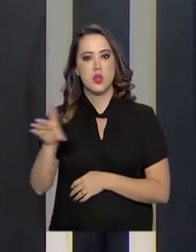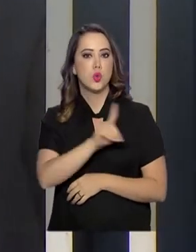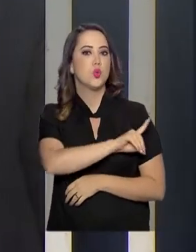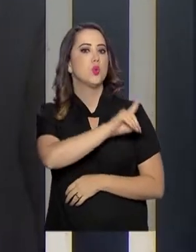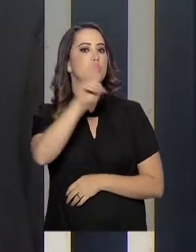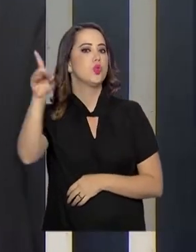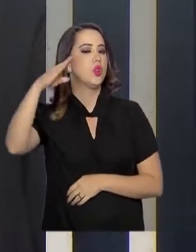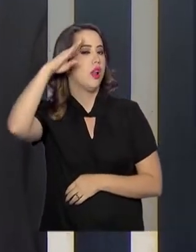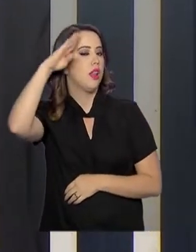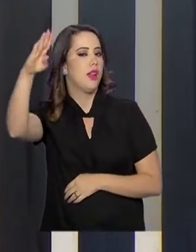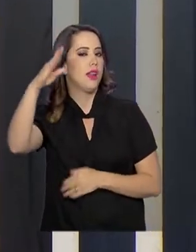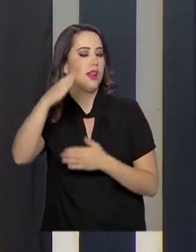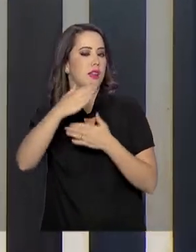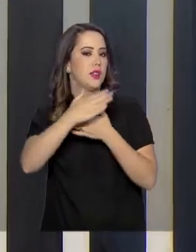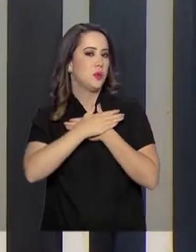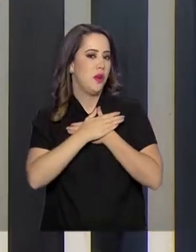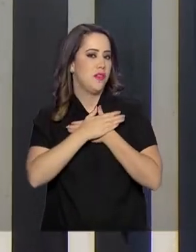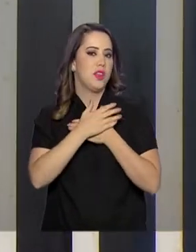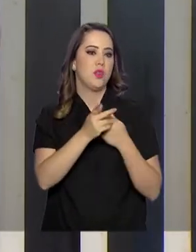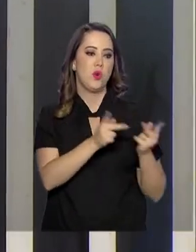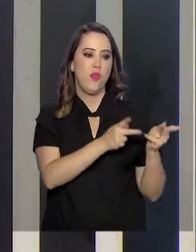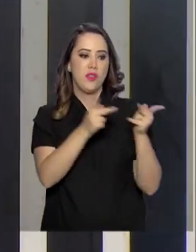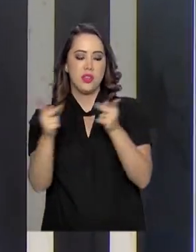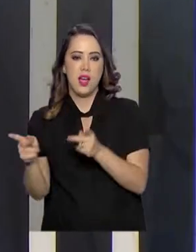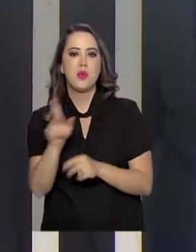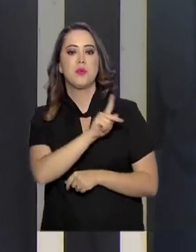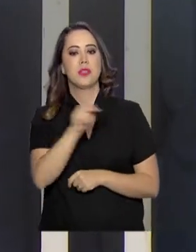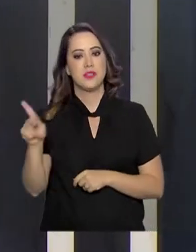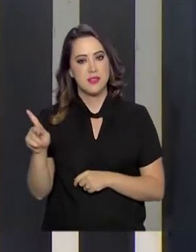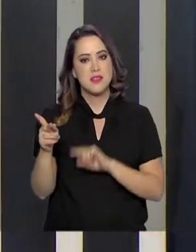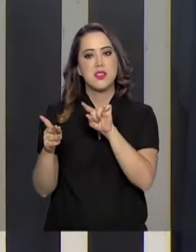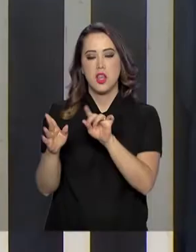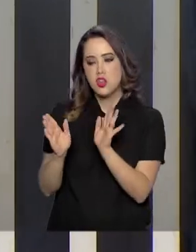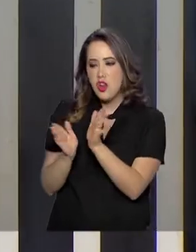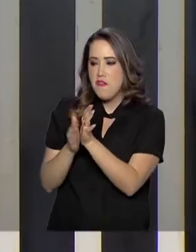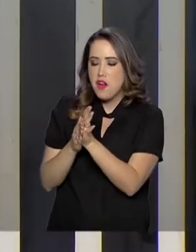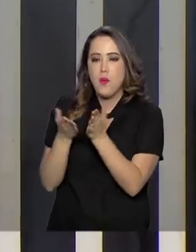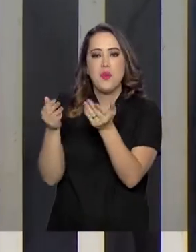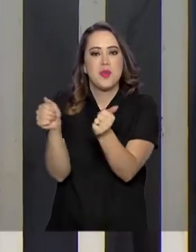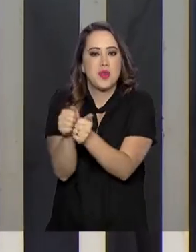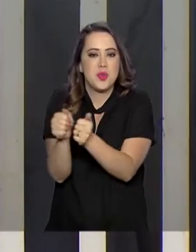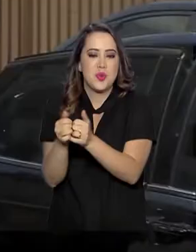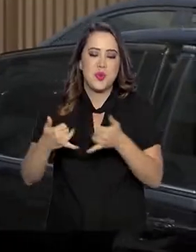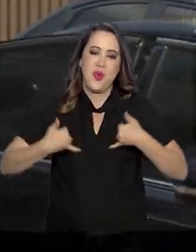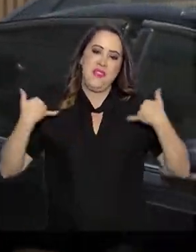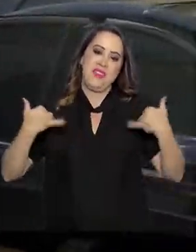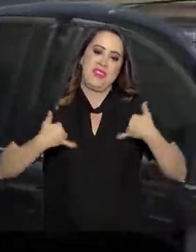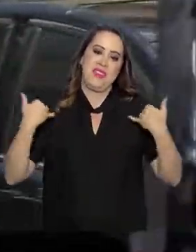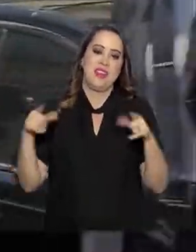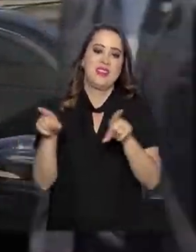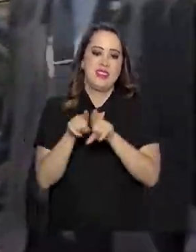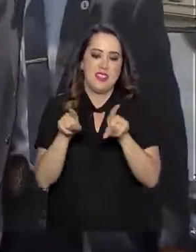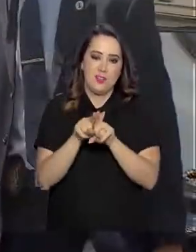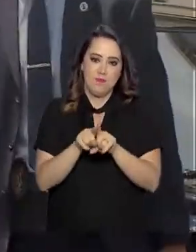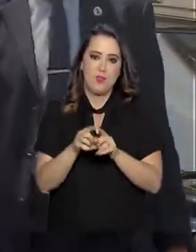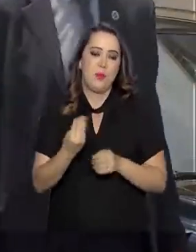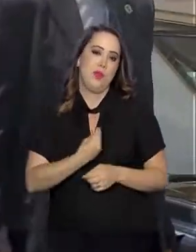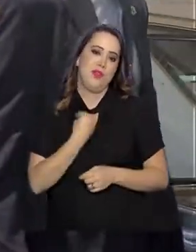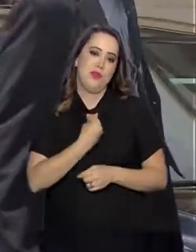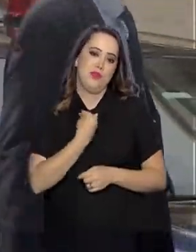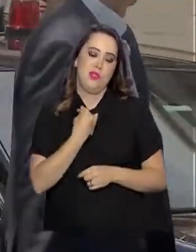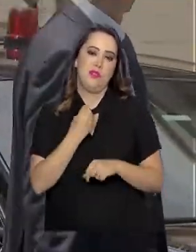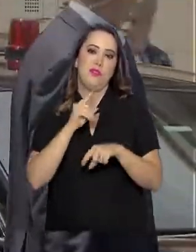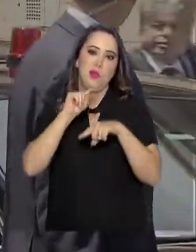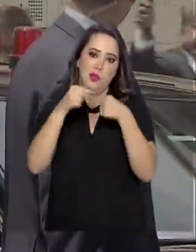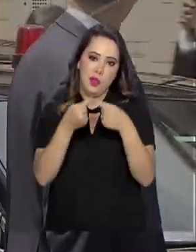aviador. Eles fizeram o convite e o presidente veio comemorar o aniversário da menina, que também sobreviveu a um